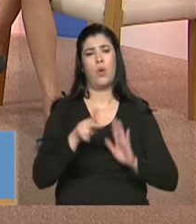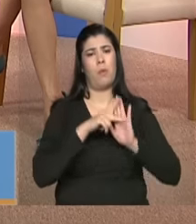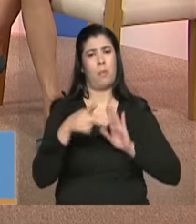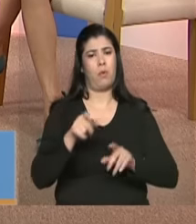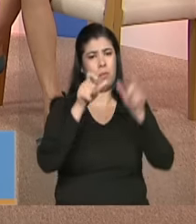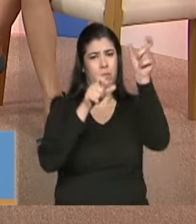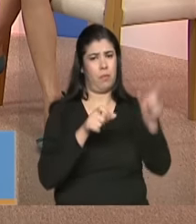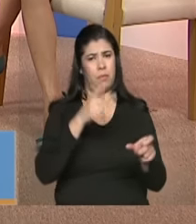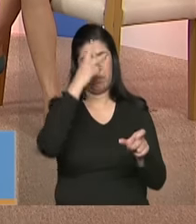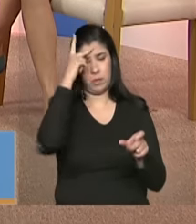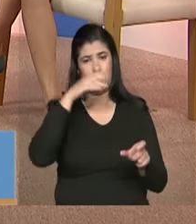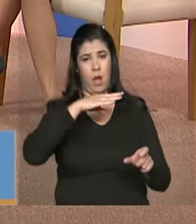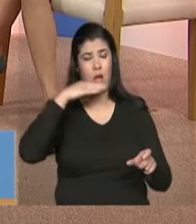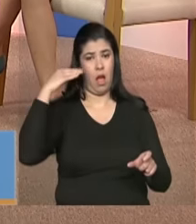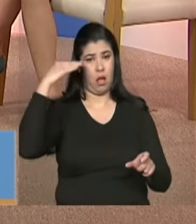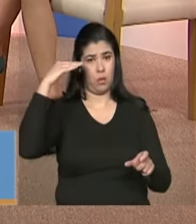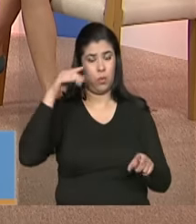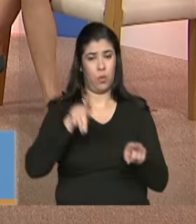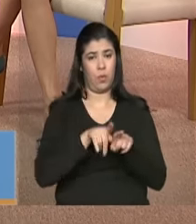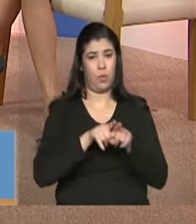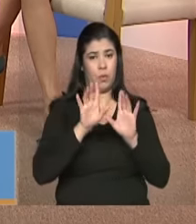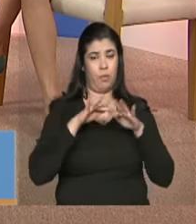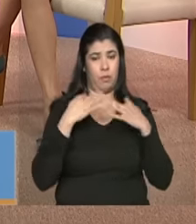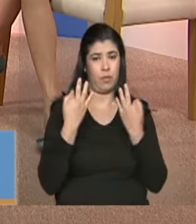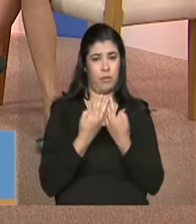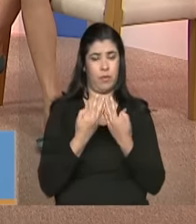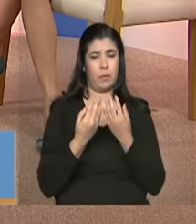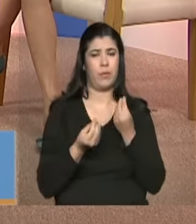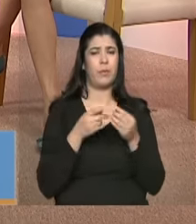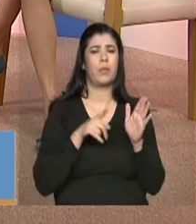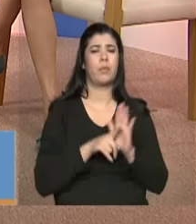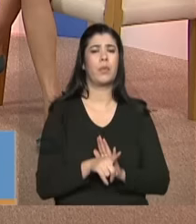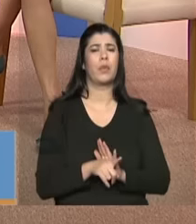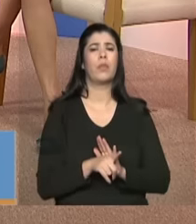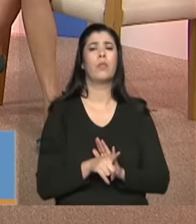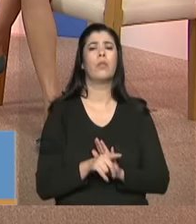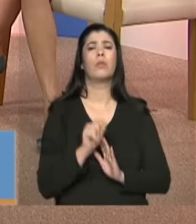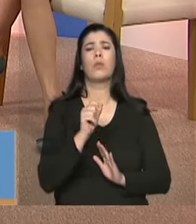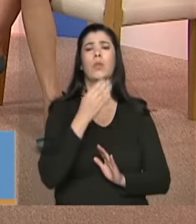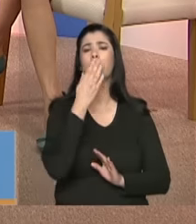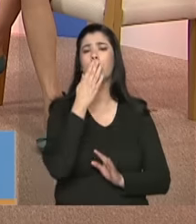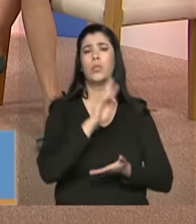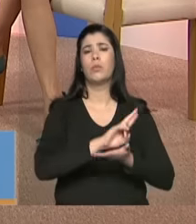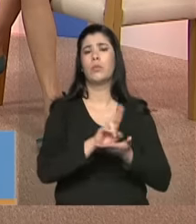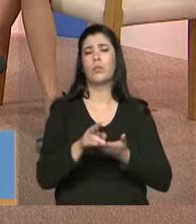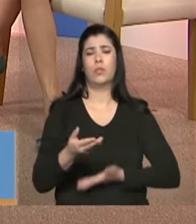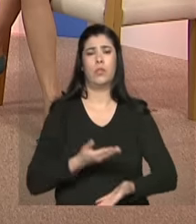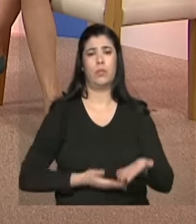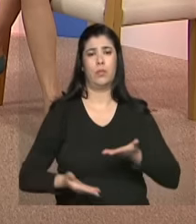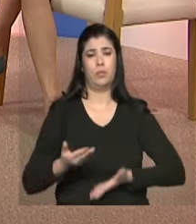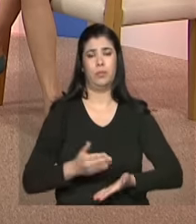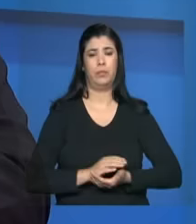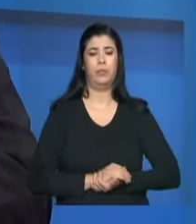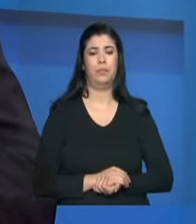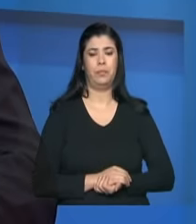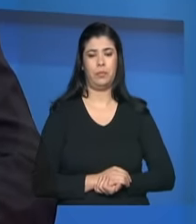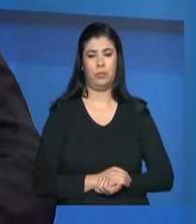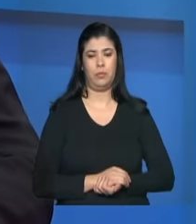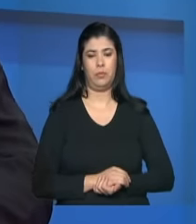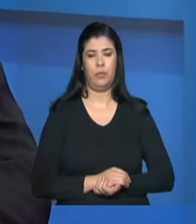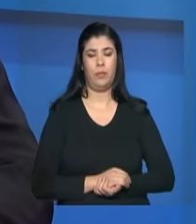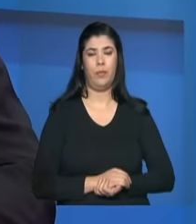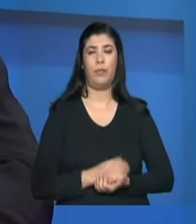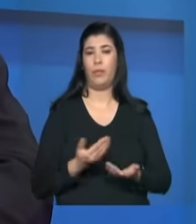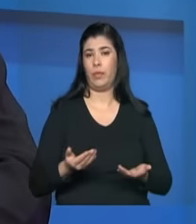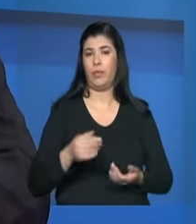população em situação de rua mas para quem mais esse serviço se destina isso a Luciana comentava também